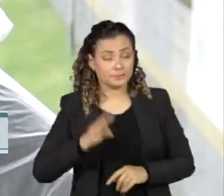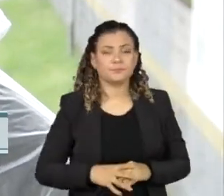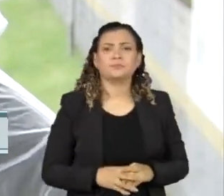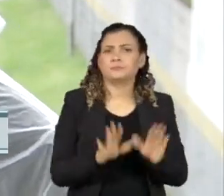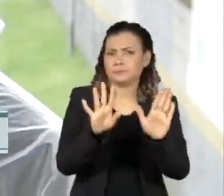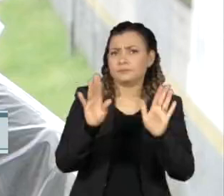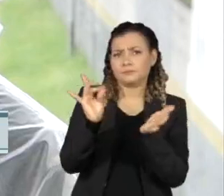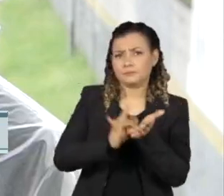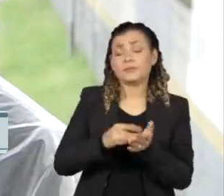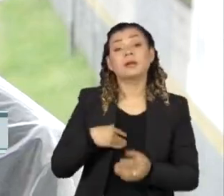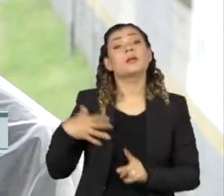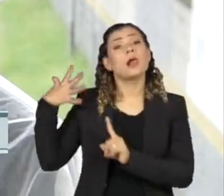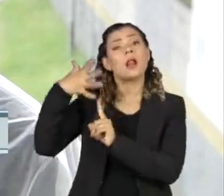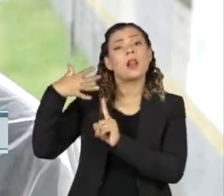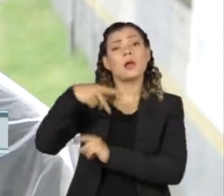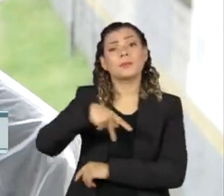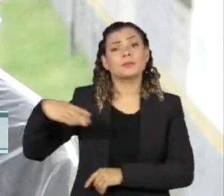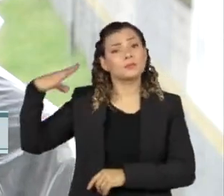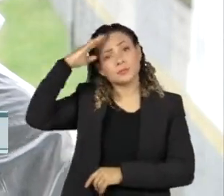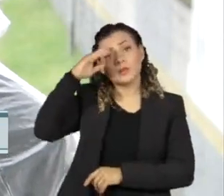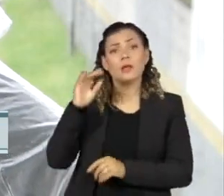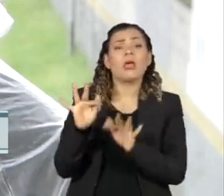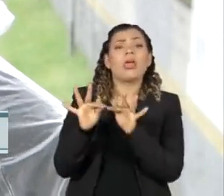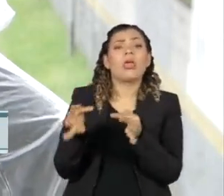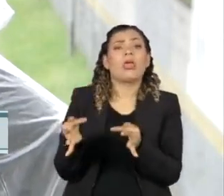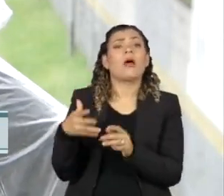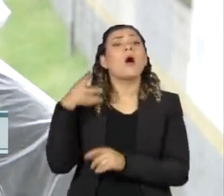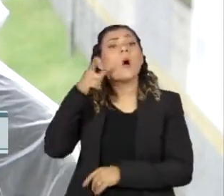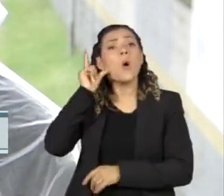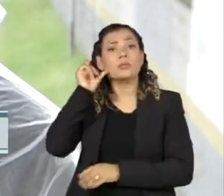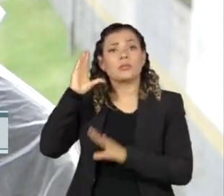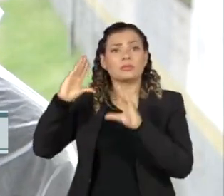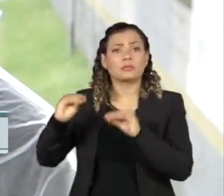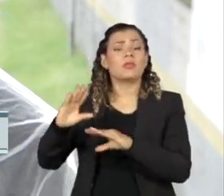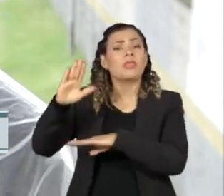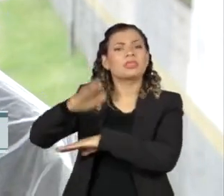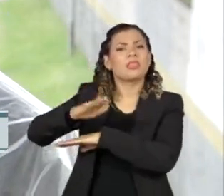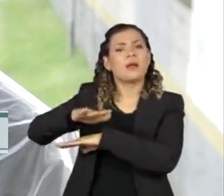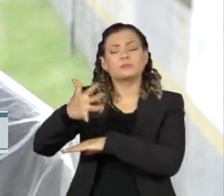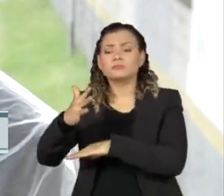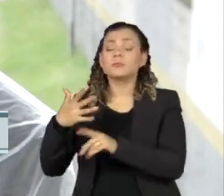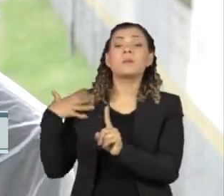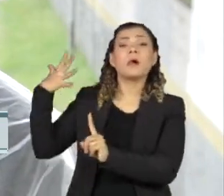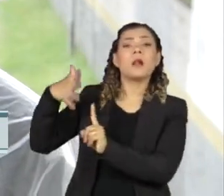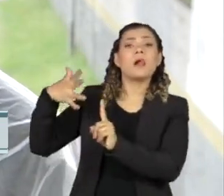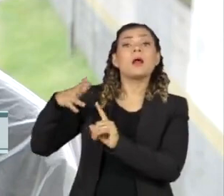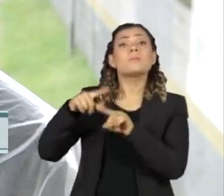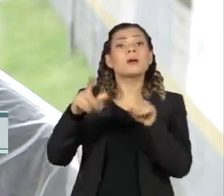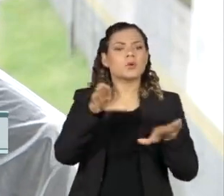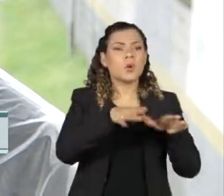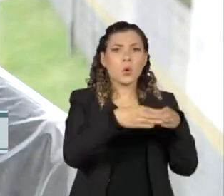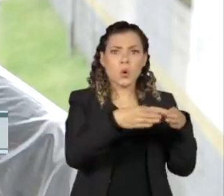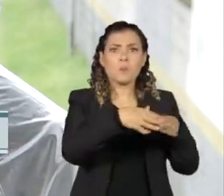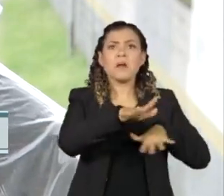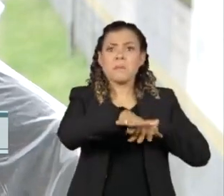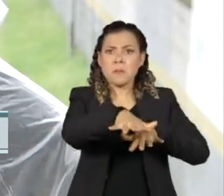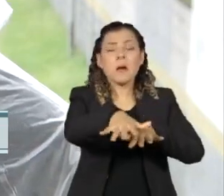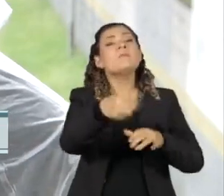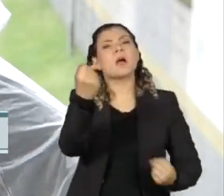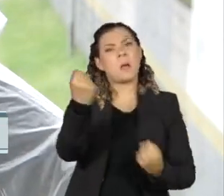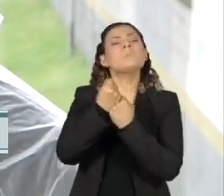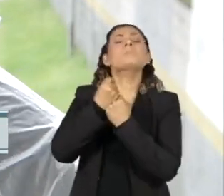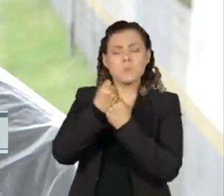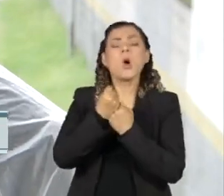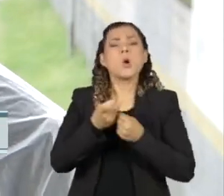discurso tímido do presidente Jair Bolsonaro na tarde de ontem, os manifestantes se sentiram apoiados e garantem que não vão